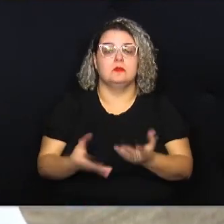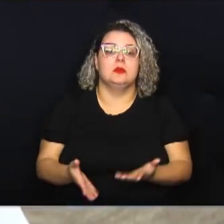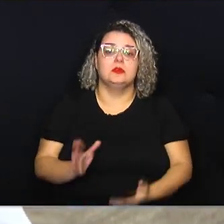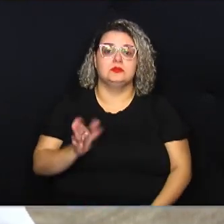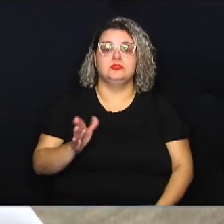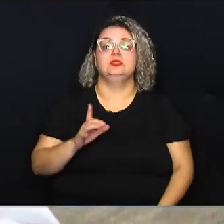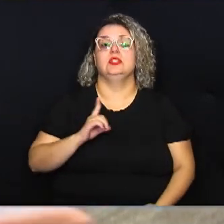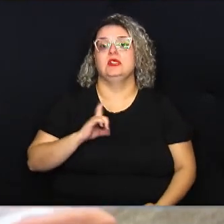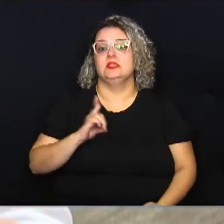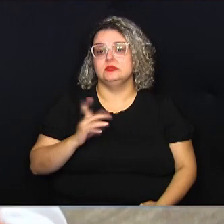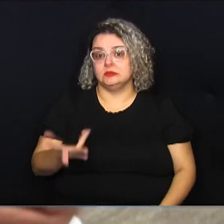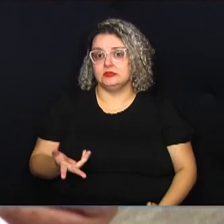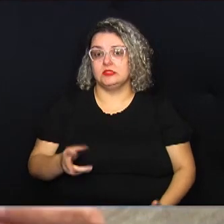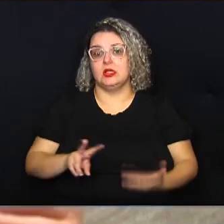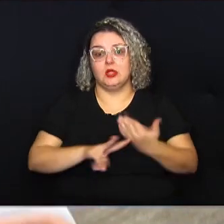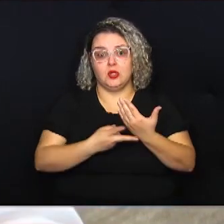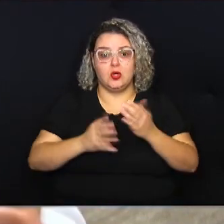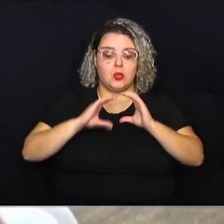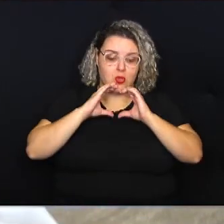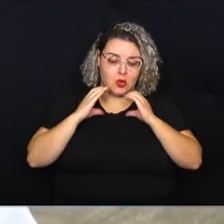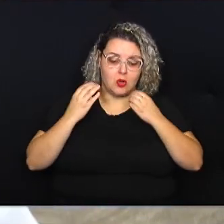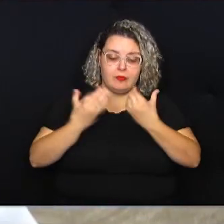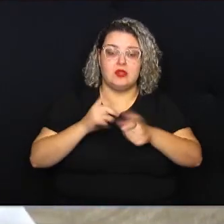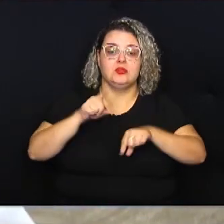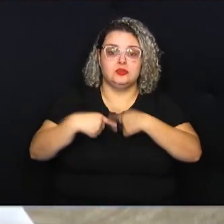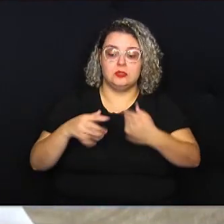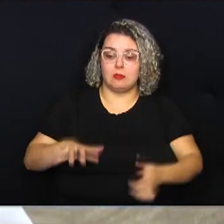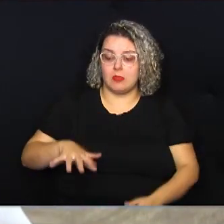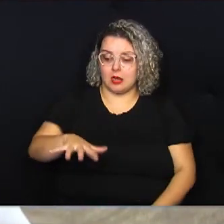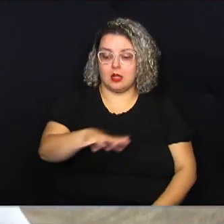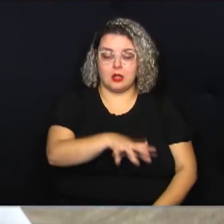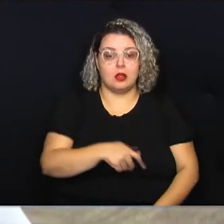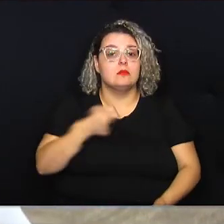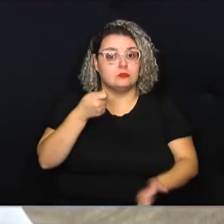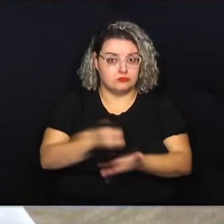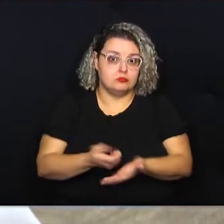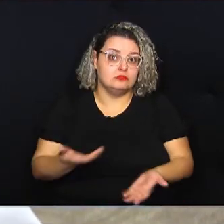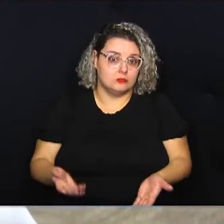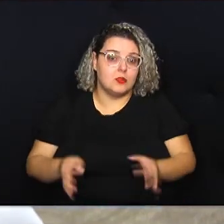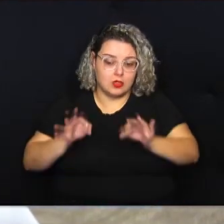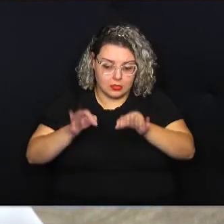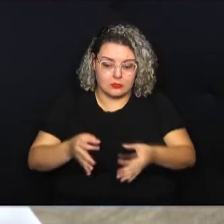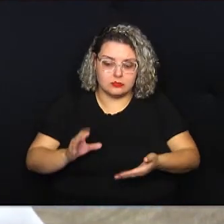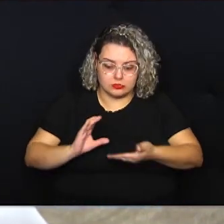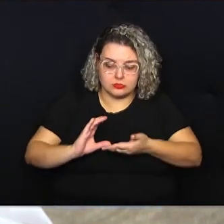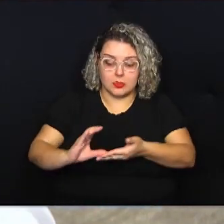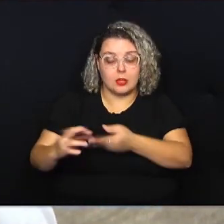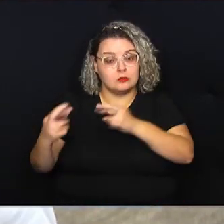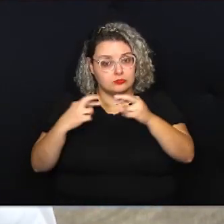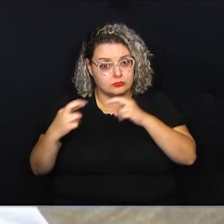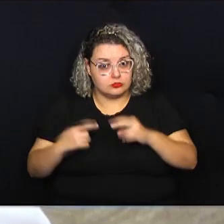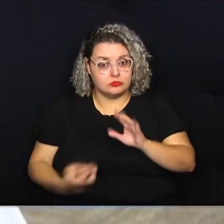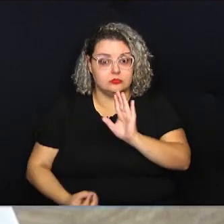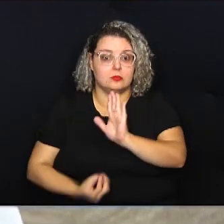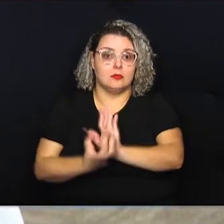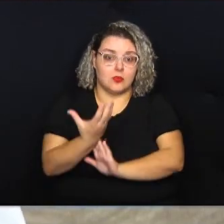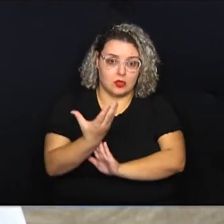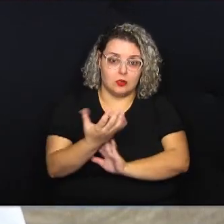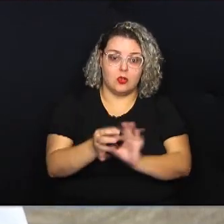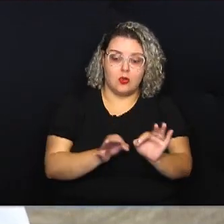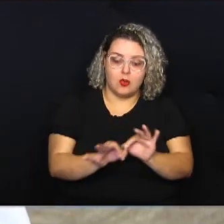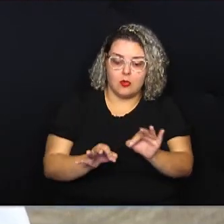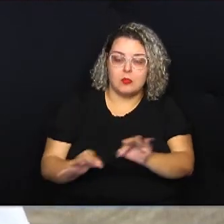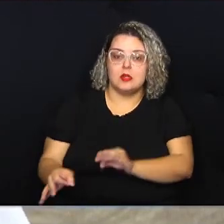fruto de conferências de outros setores sejam considerados pelo Conselho na hora de elaborar o Plano